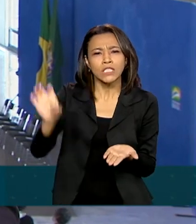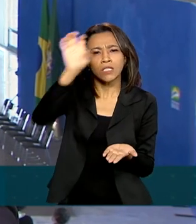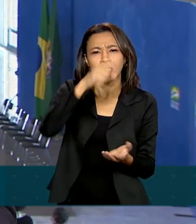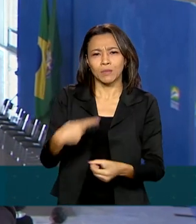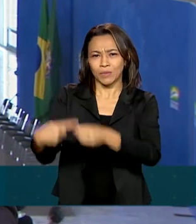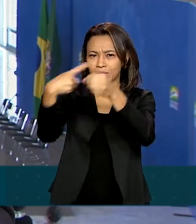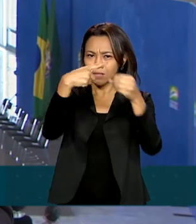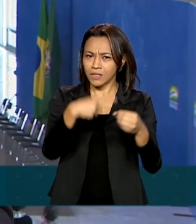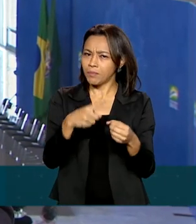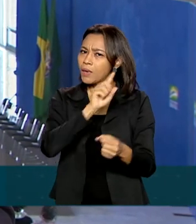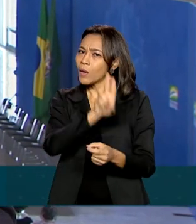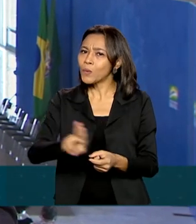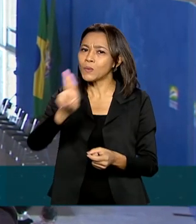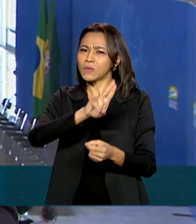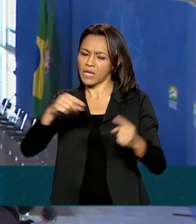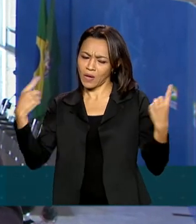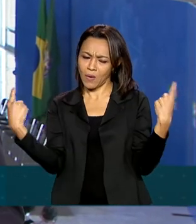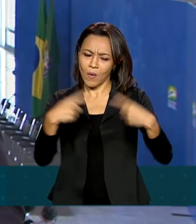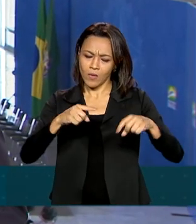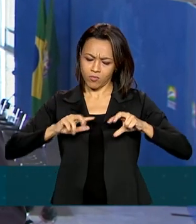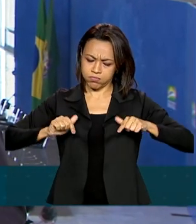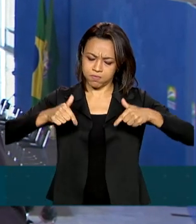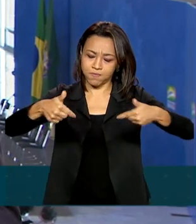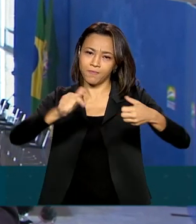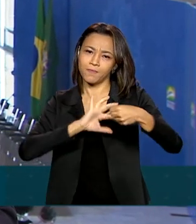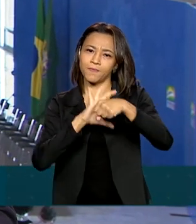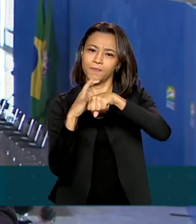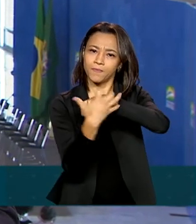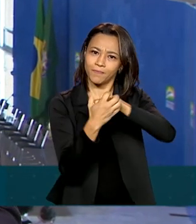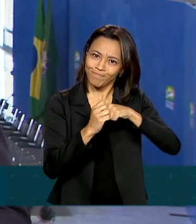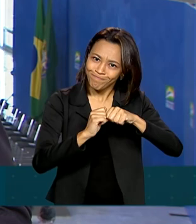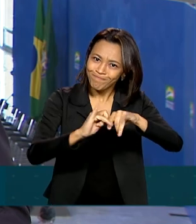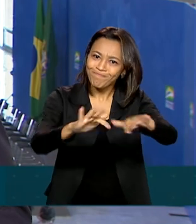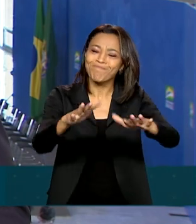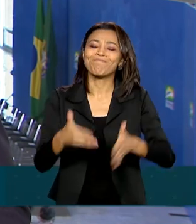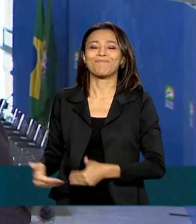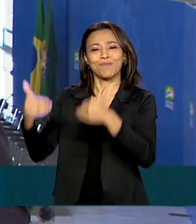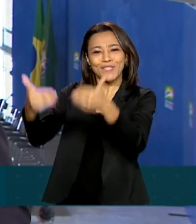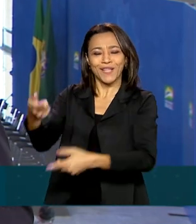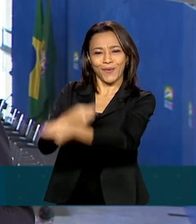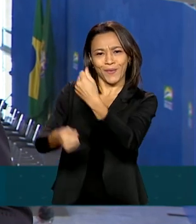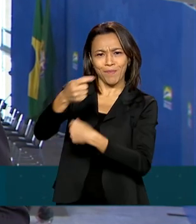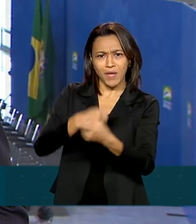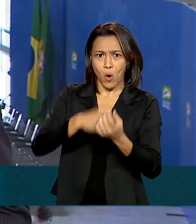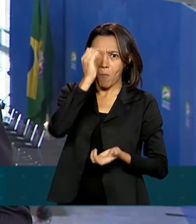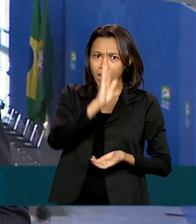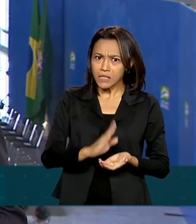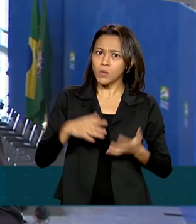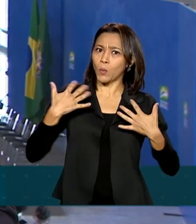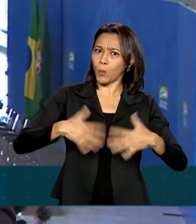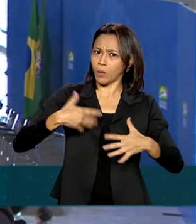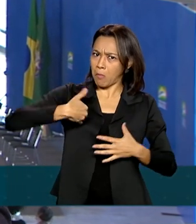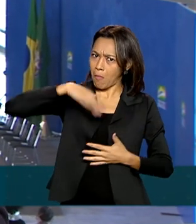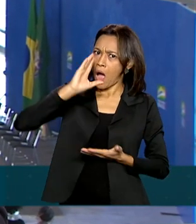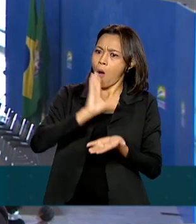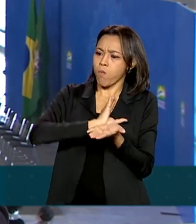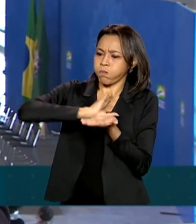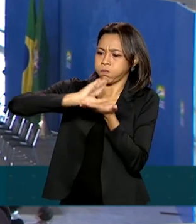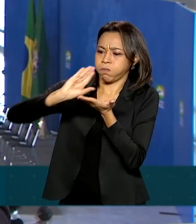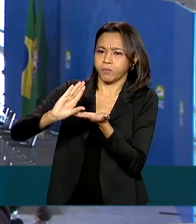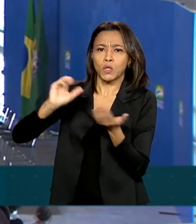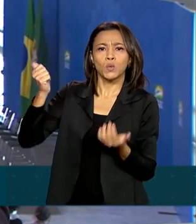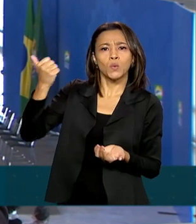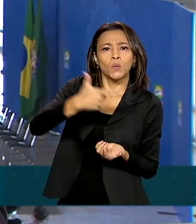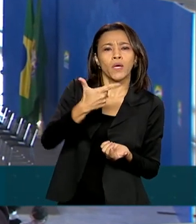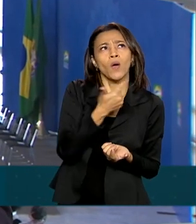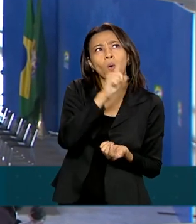combate à Covid-19. De acordo com o Ministério da Economia, o Brasil tem investido mais do que a média dos países considerados